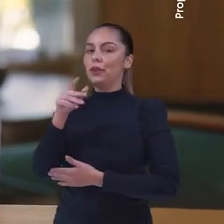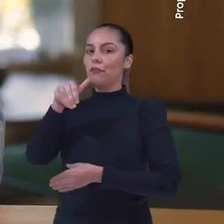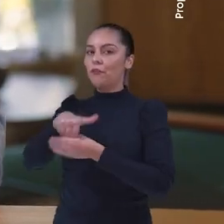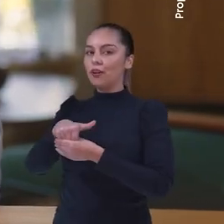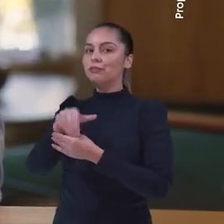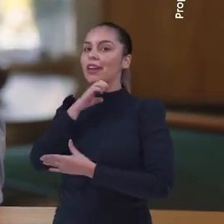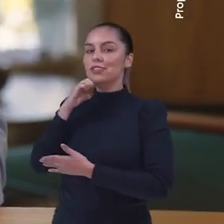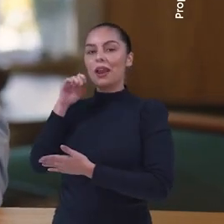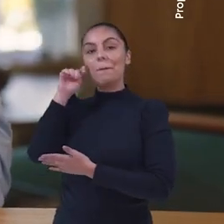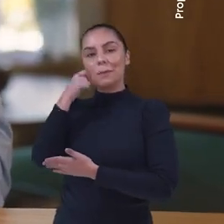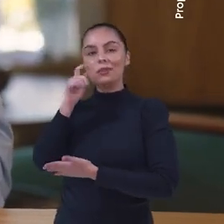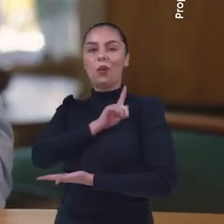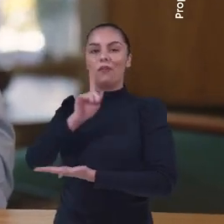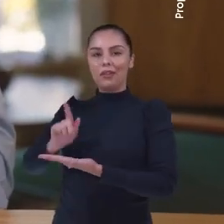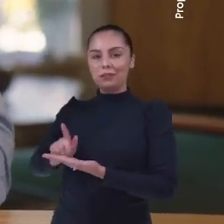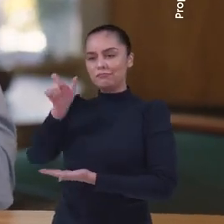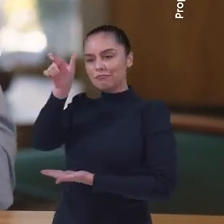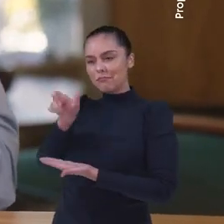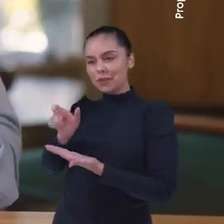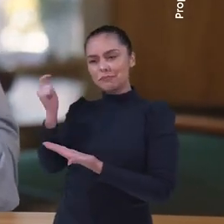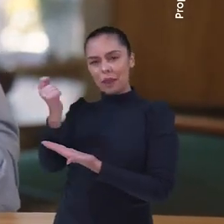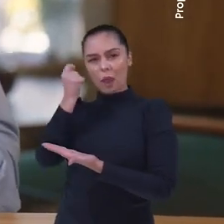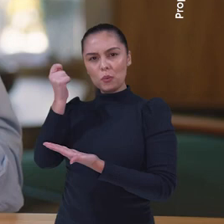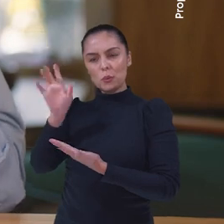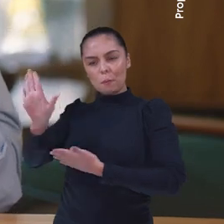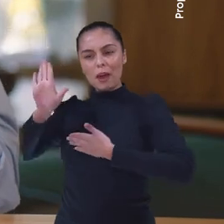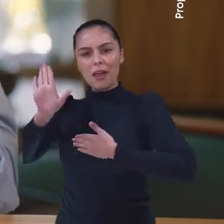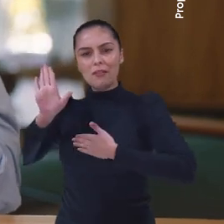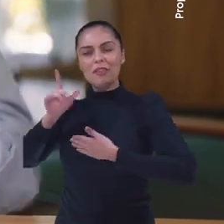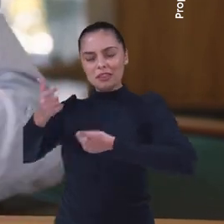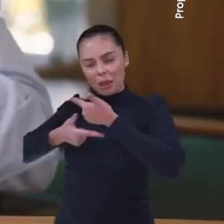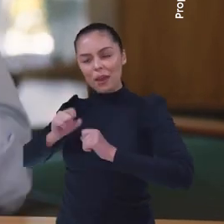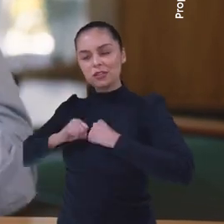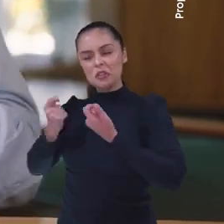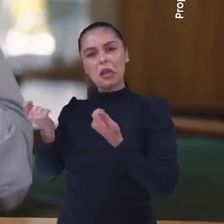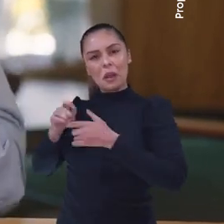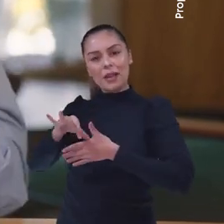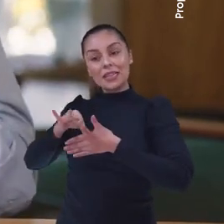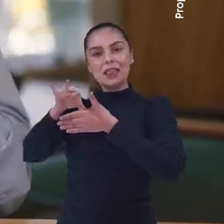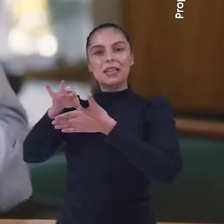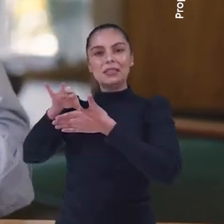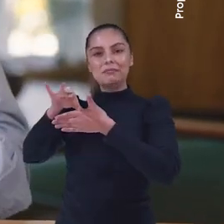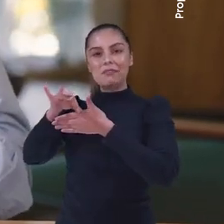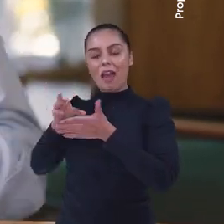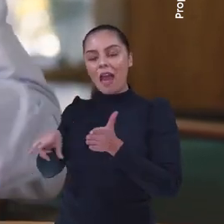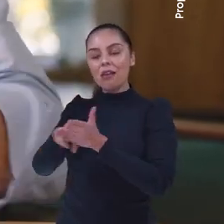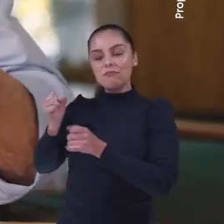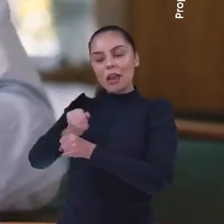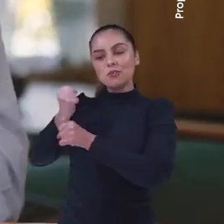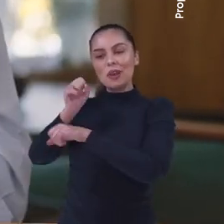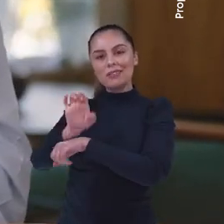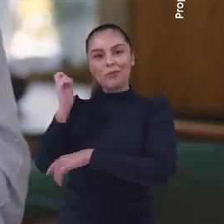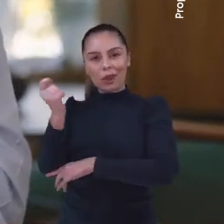voto de edgar preto para governador um gaúcho de palavra trabalhador e que tem total condição de liderar a